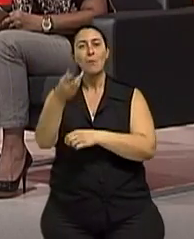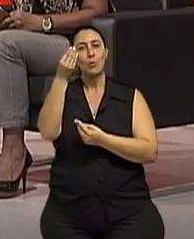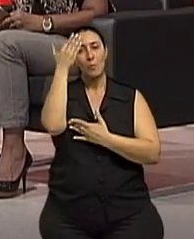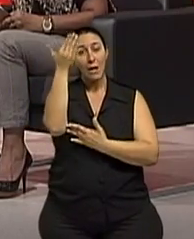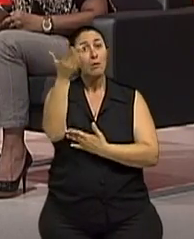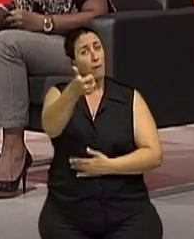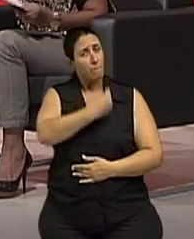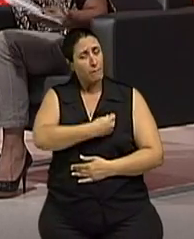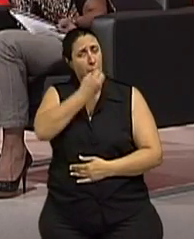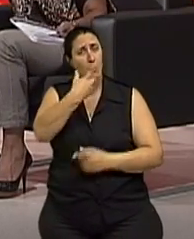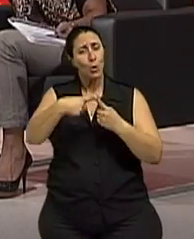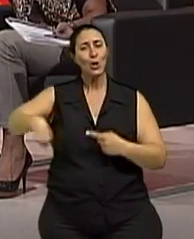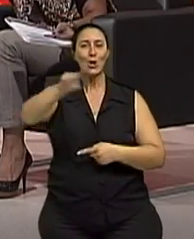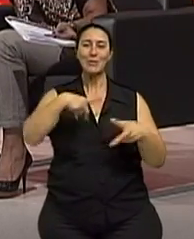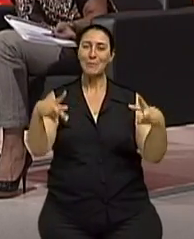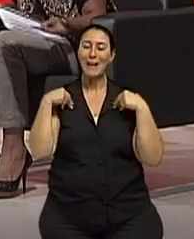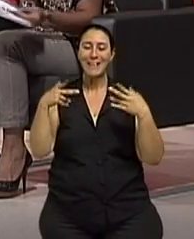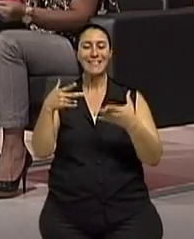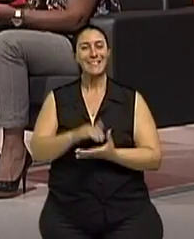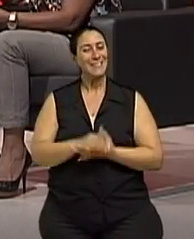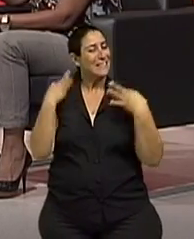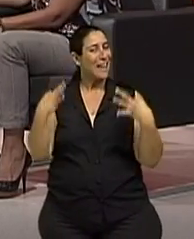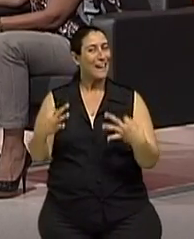Muito obrigada. Obrigada. E viva bem, porque a gente merece, né? Com certeza. Beleza. Beleza.